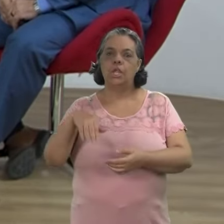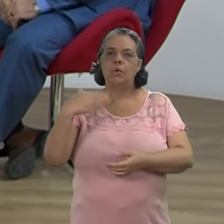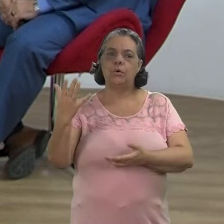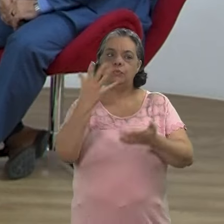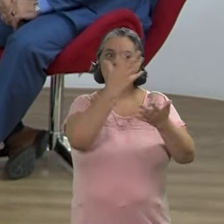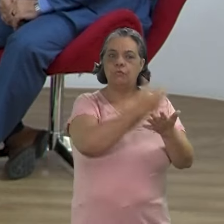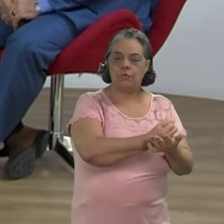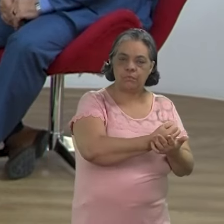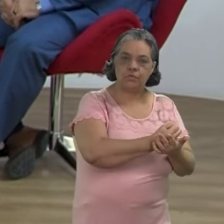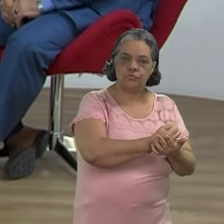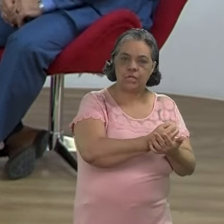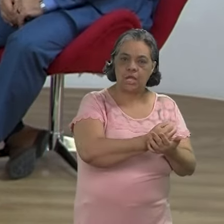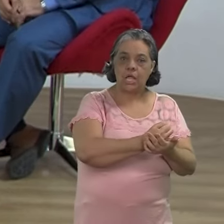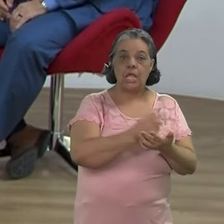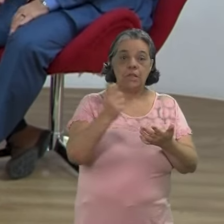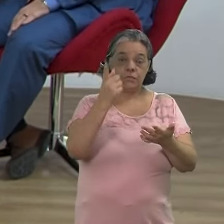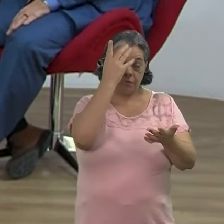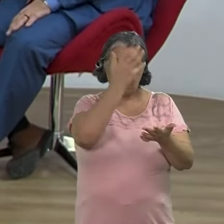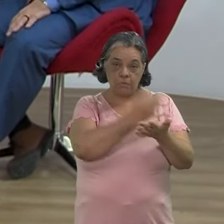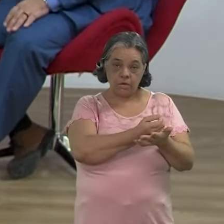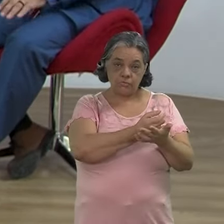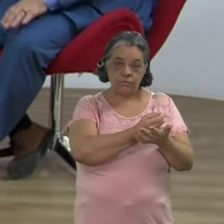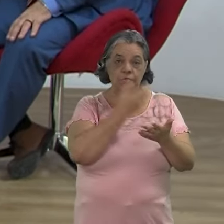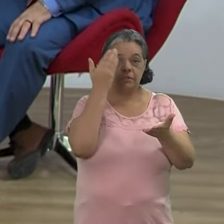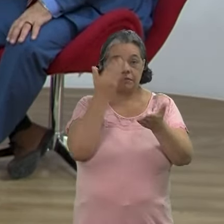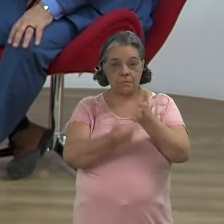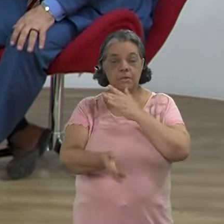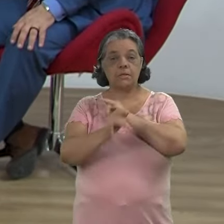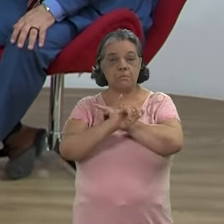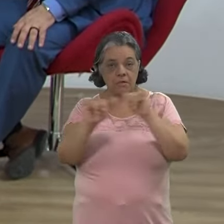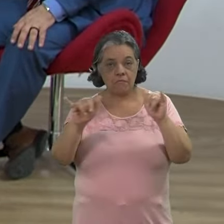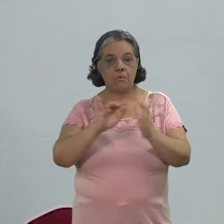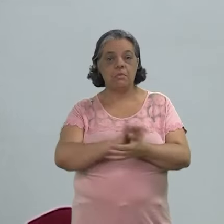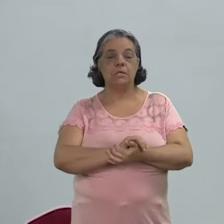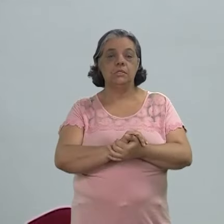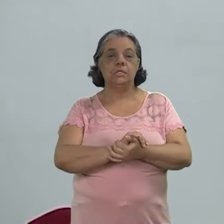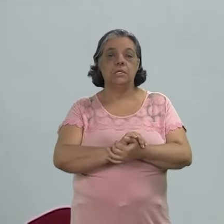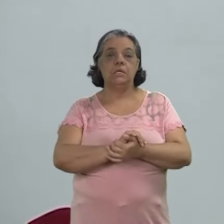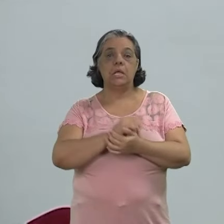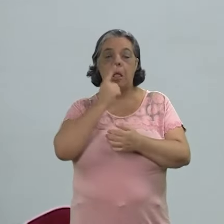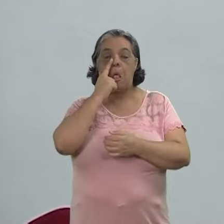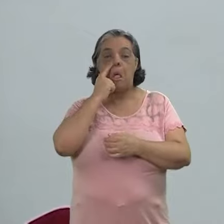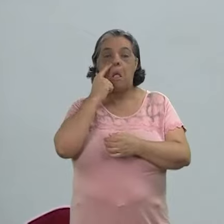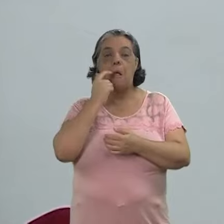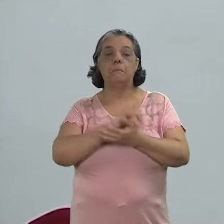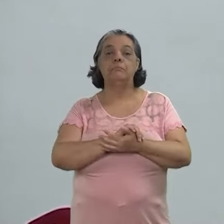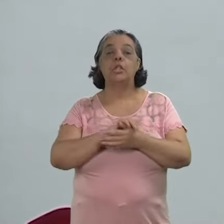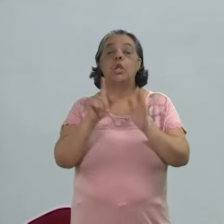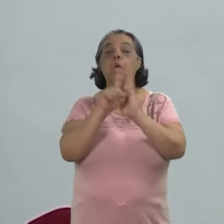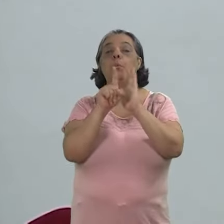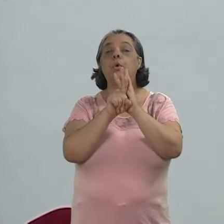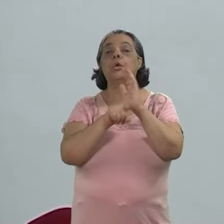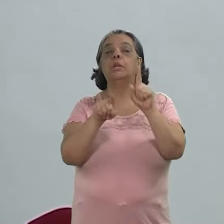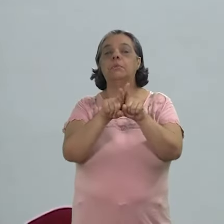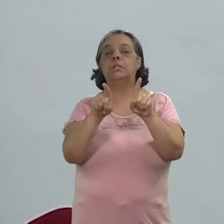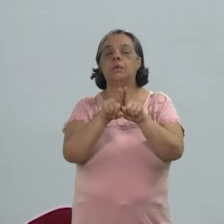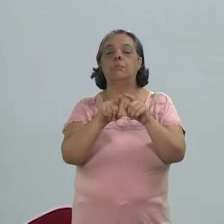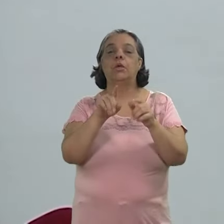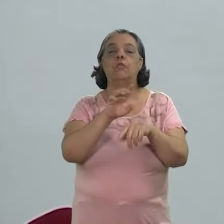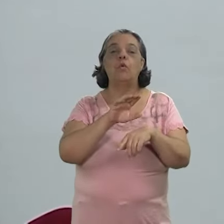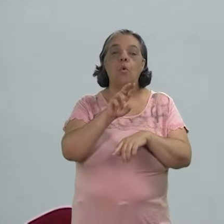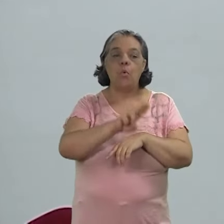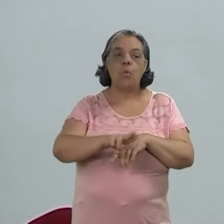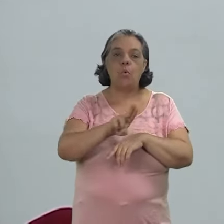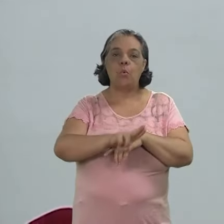E quando você for baixar e se quando você for baixar você vai perder mais informação? E se o programa que for